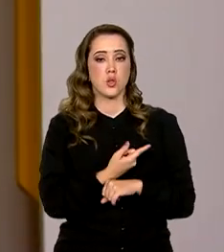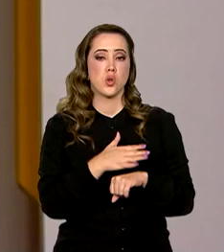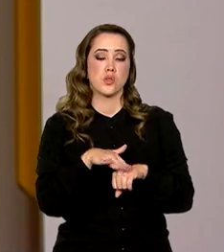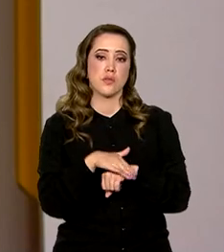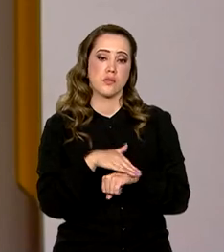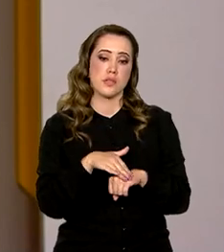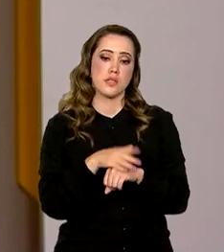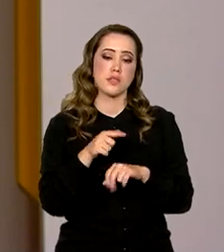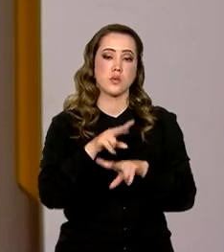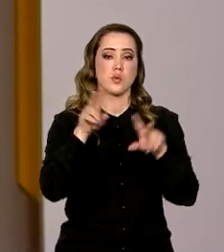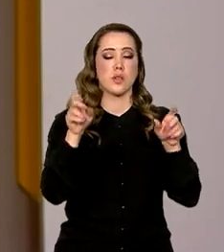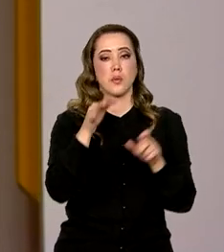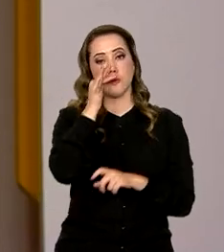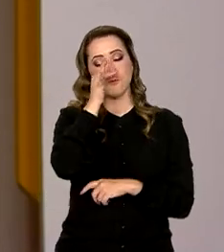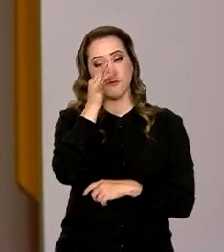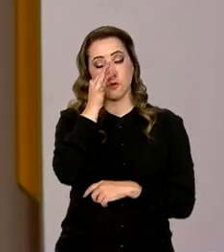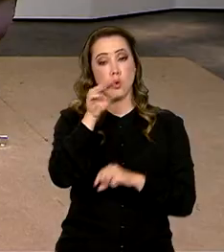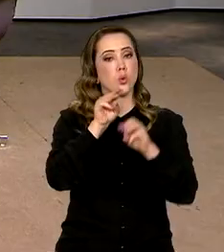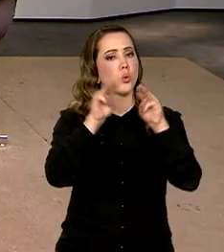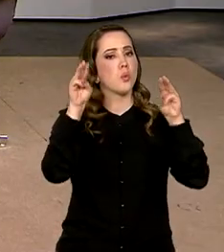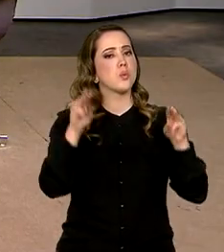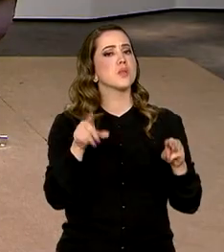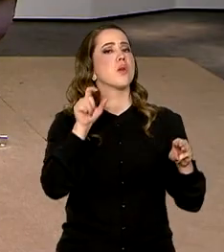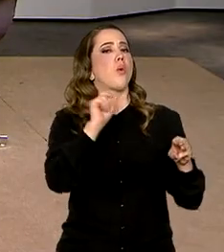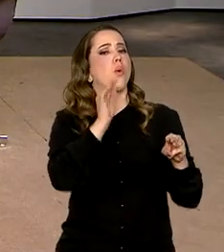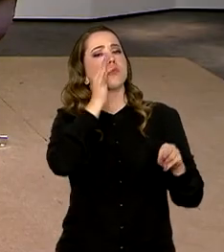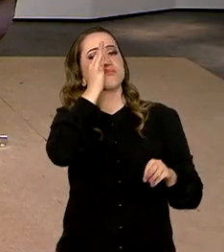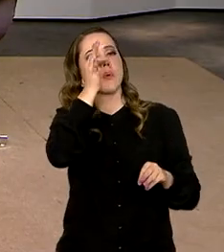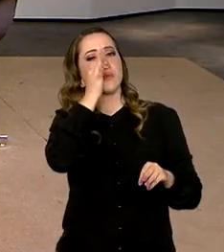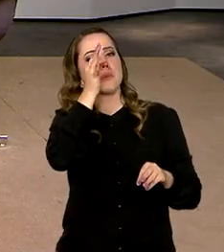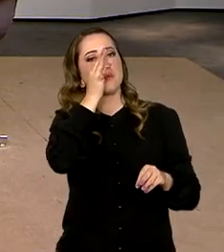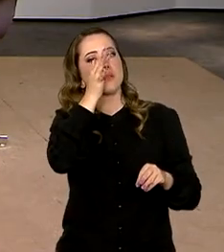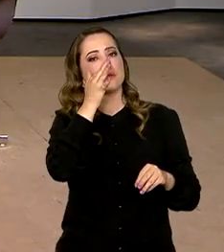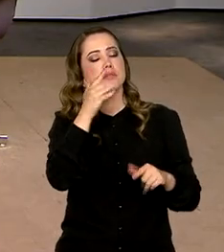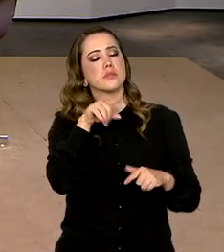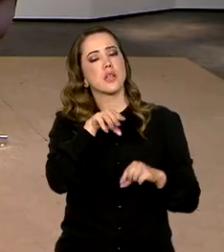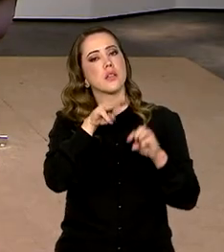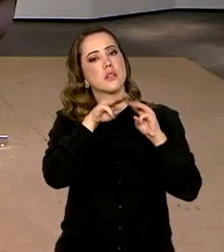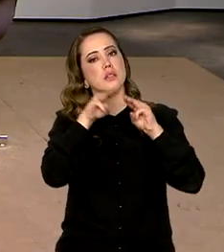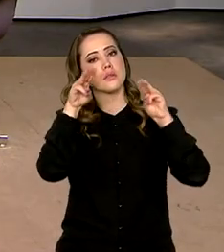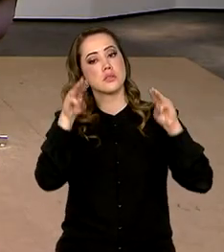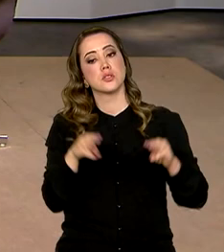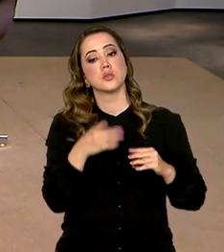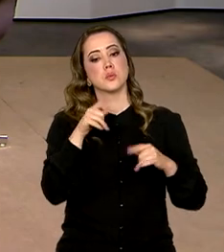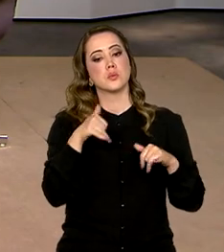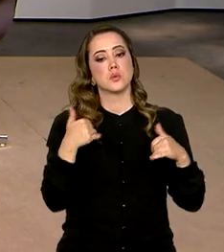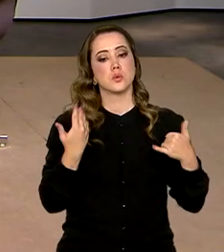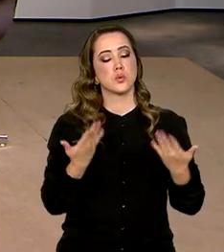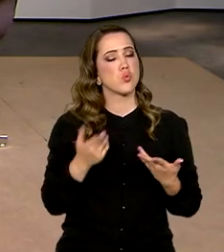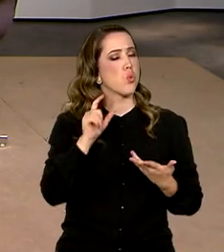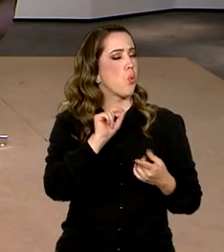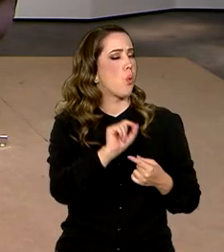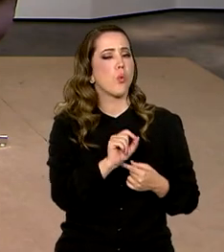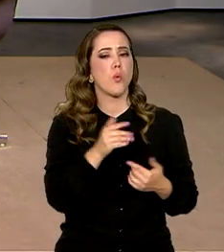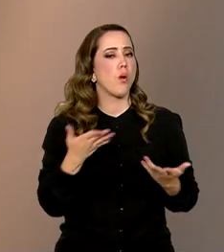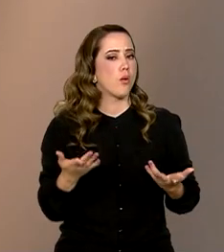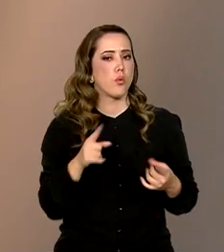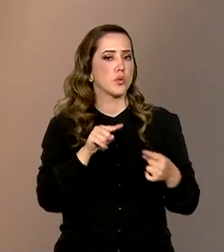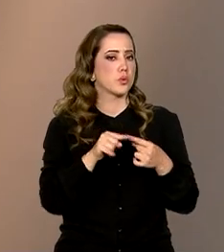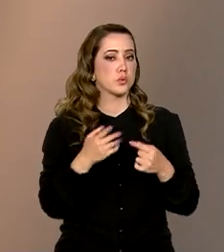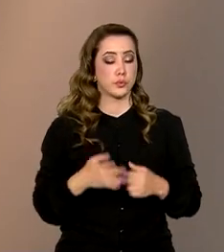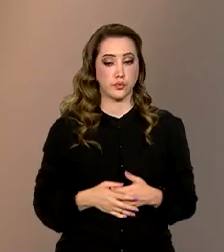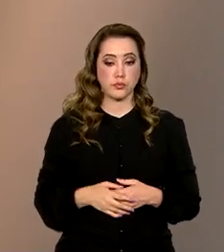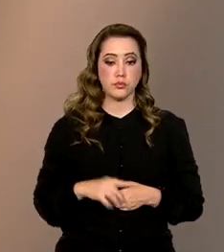Primavera dos Museus. O que é, quem participa, qual o objetivo desse evento, Fernanda? A